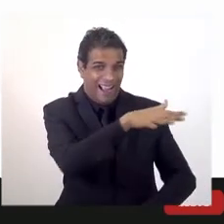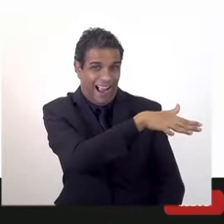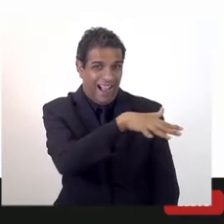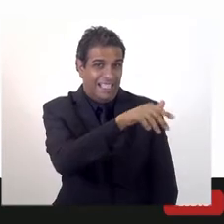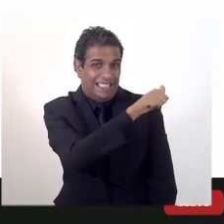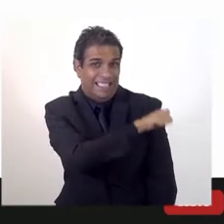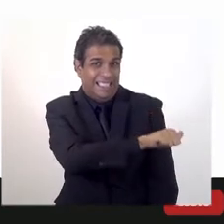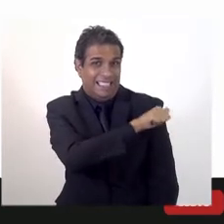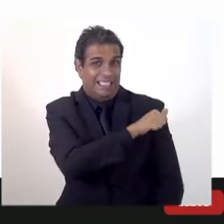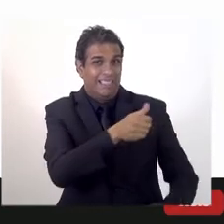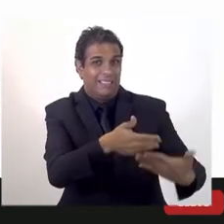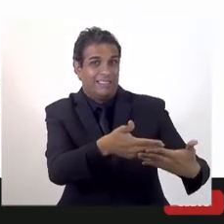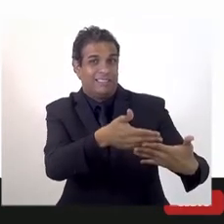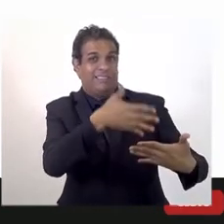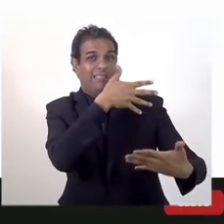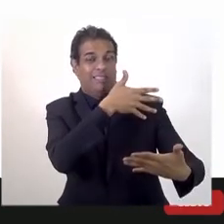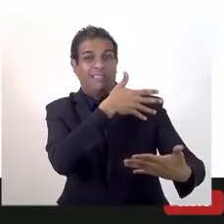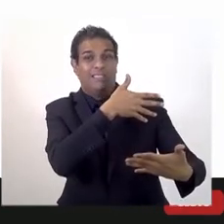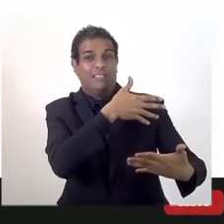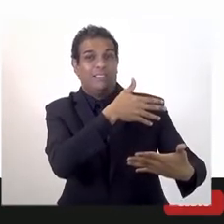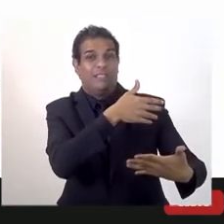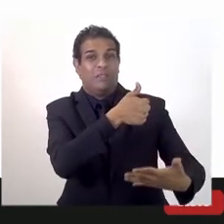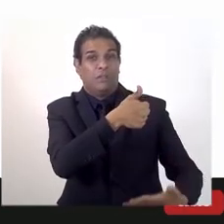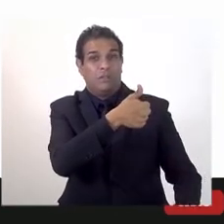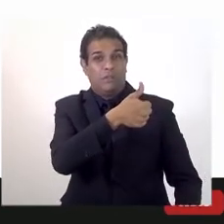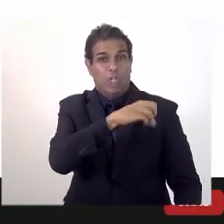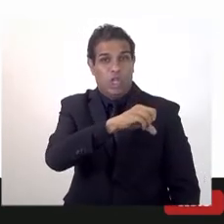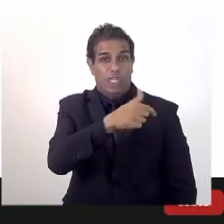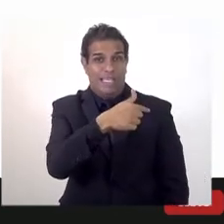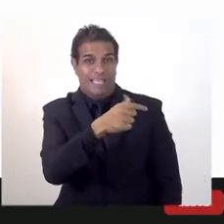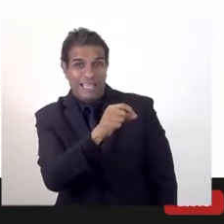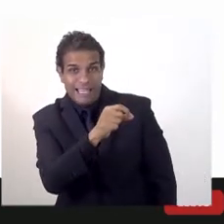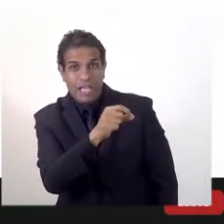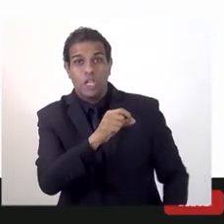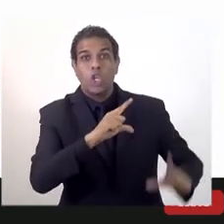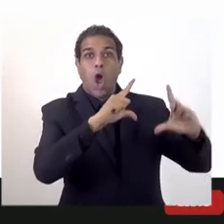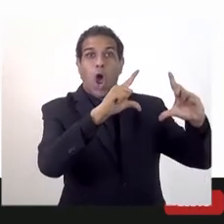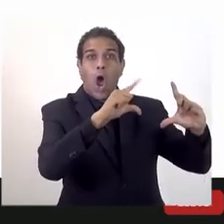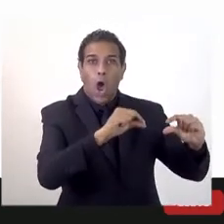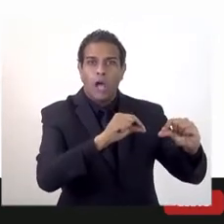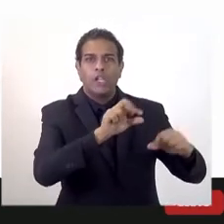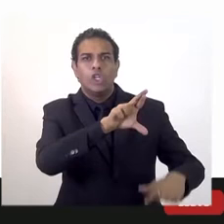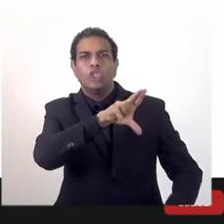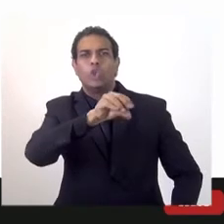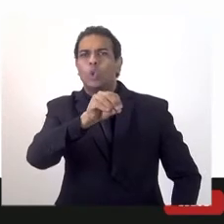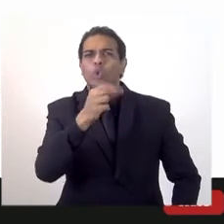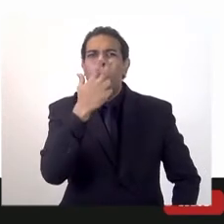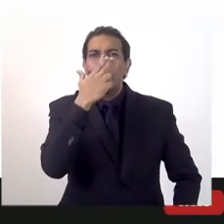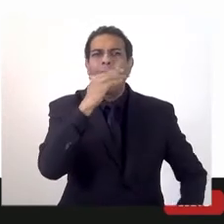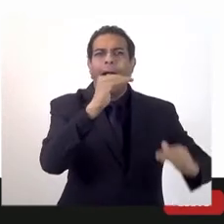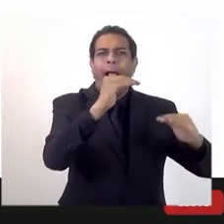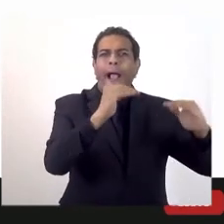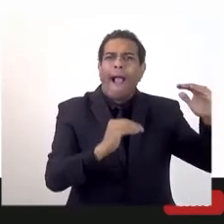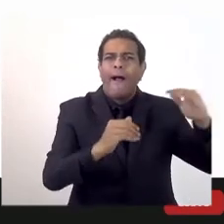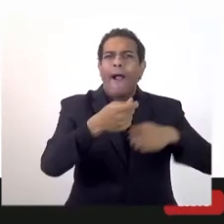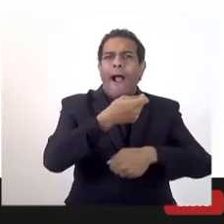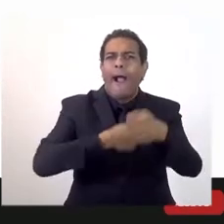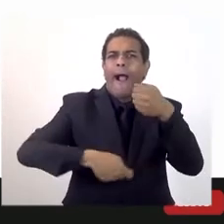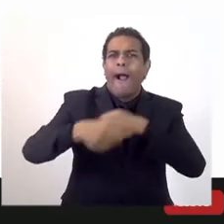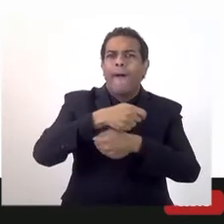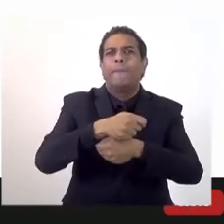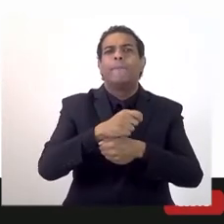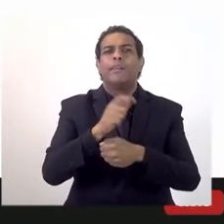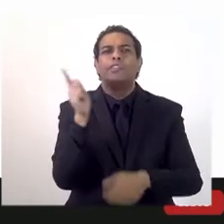que desde os anos 70 é a unidade da federação que menos cresce e a gente entrar num círculo